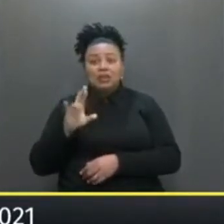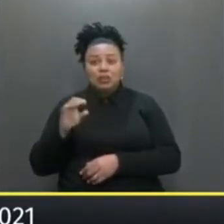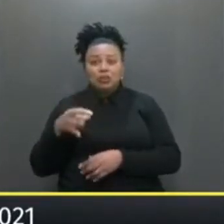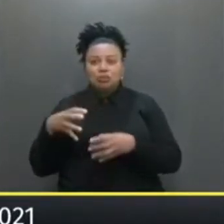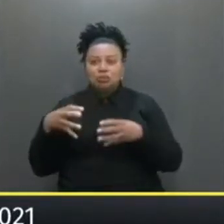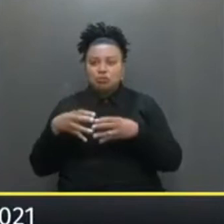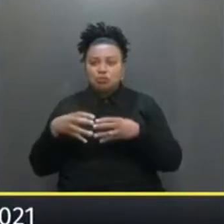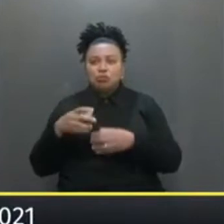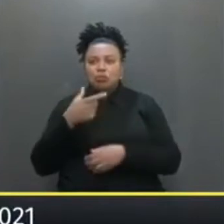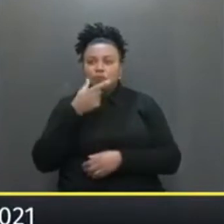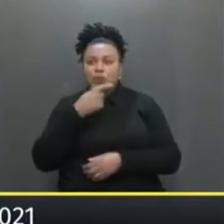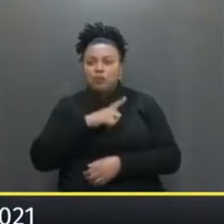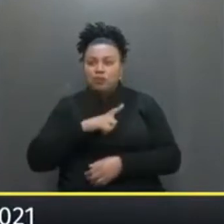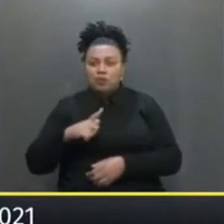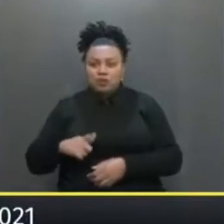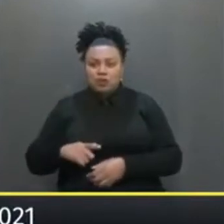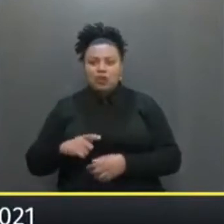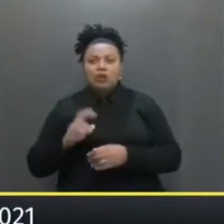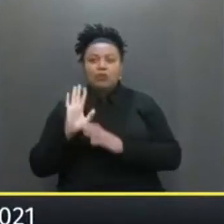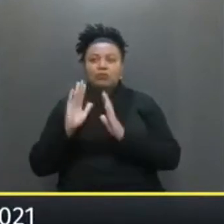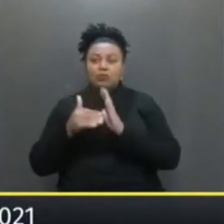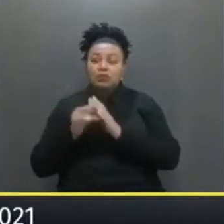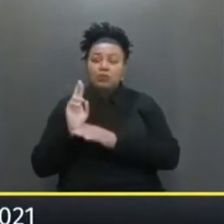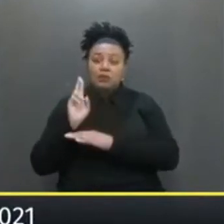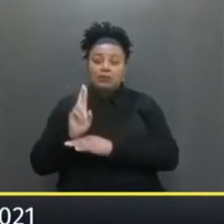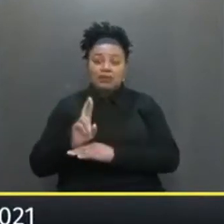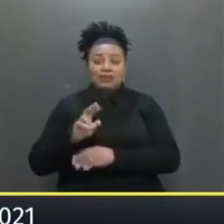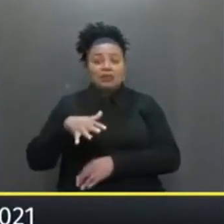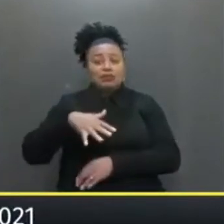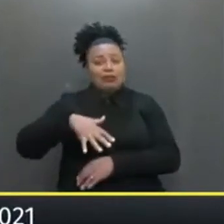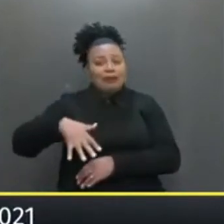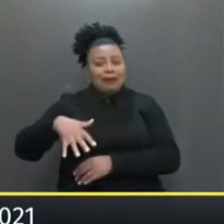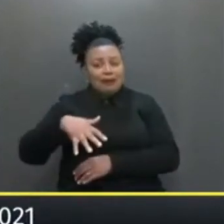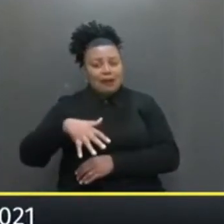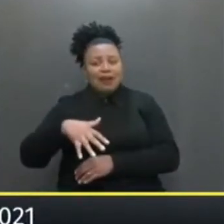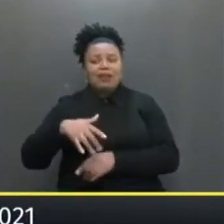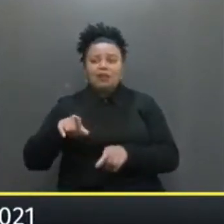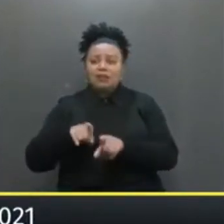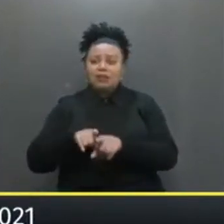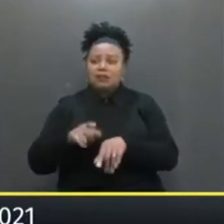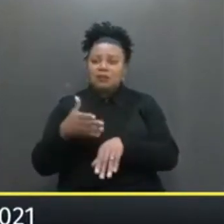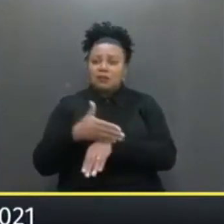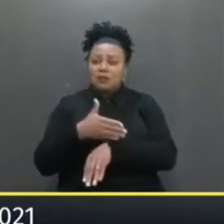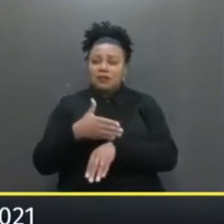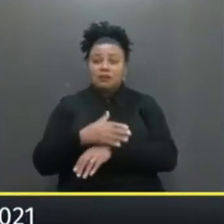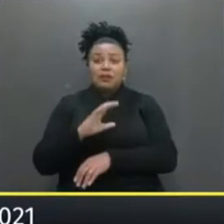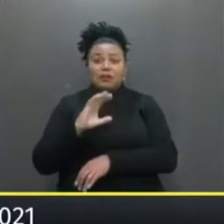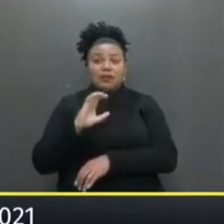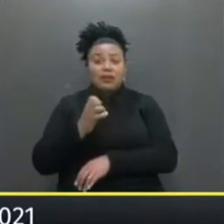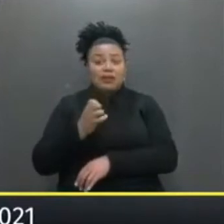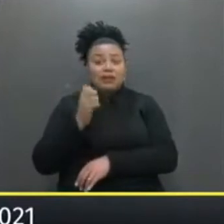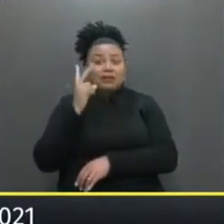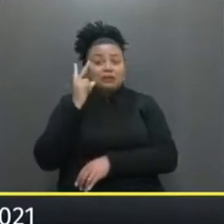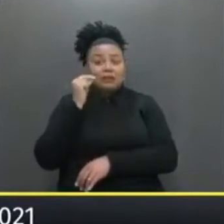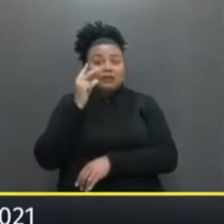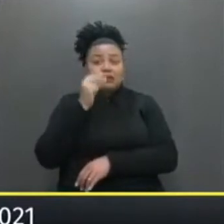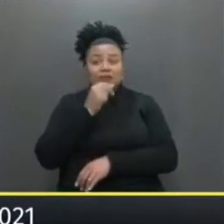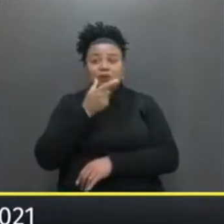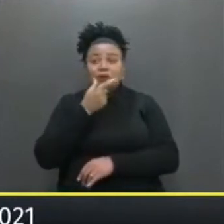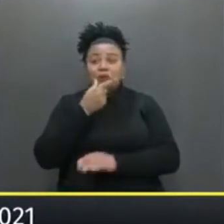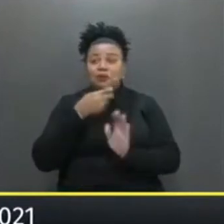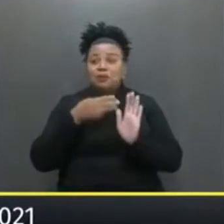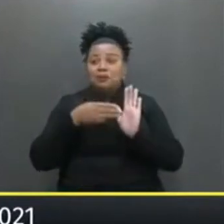governador Montou Com todos os representantes De todas as áreas E até na participação Do ex-prefeito De Porto Alegre Com o Nelson